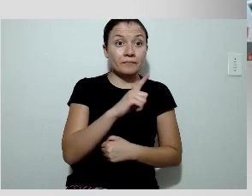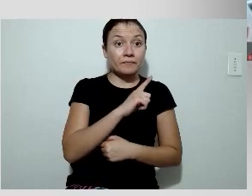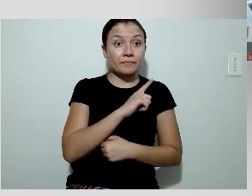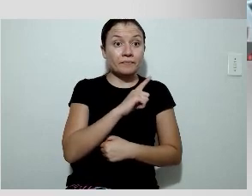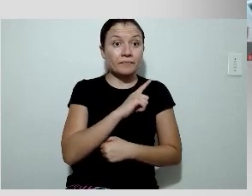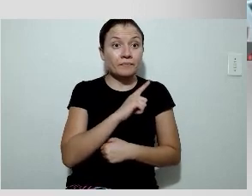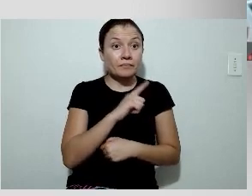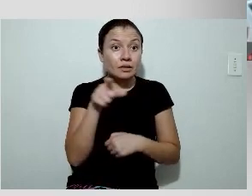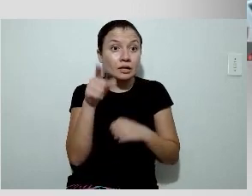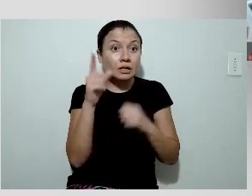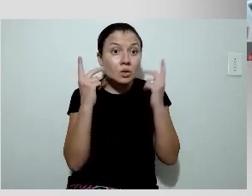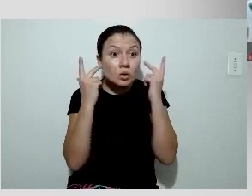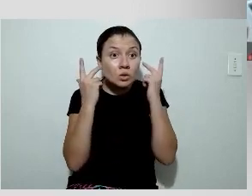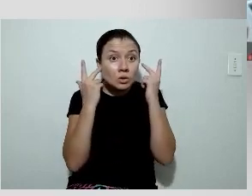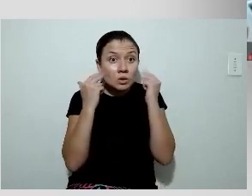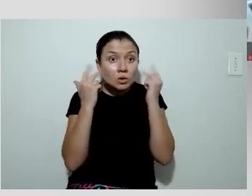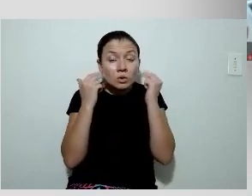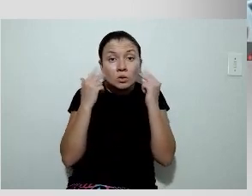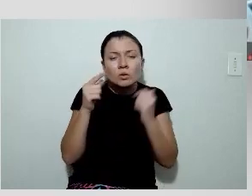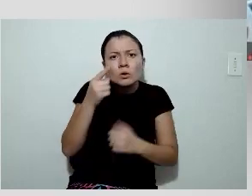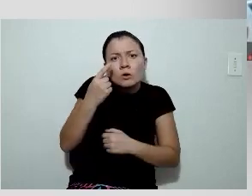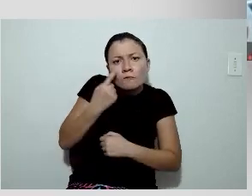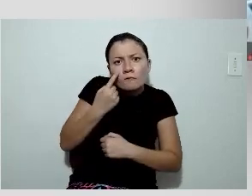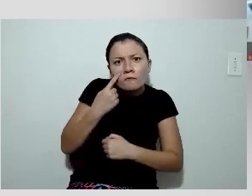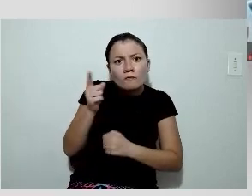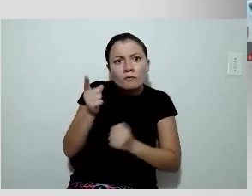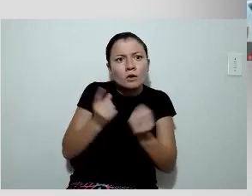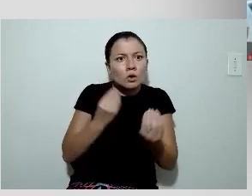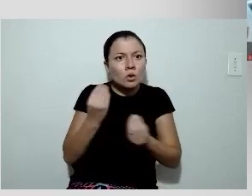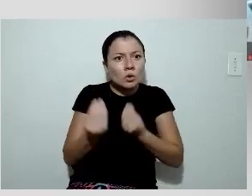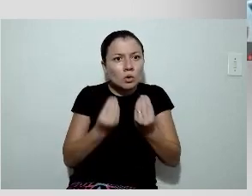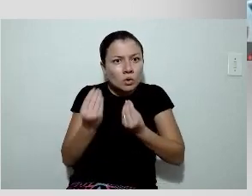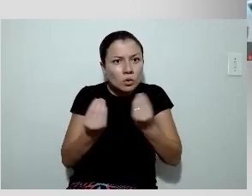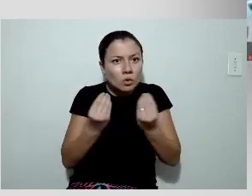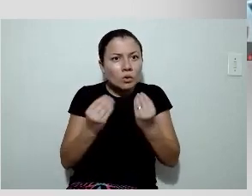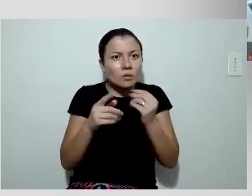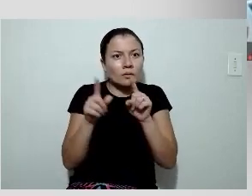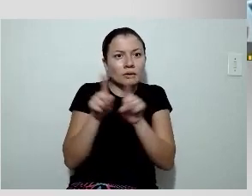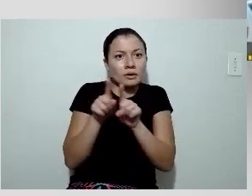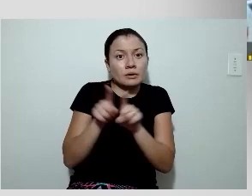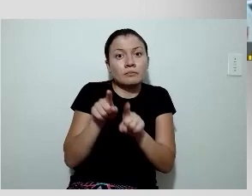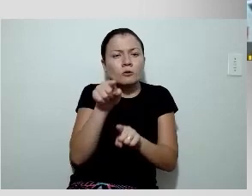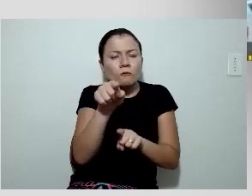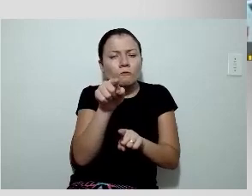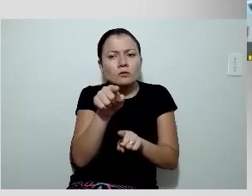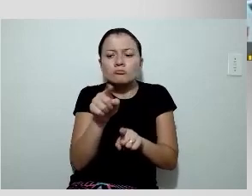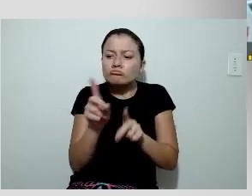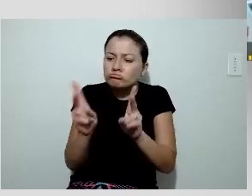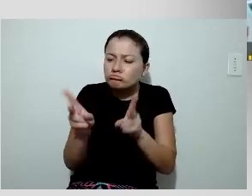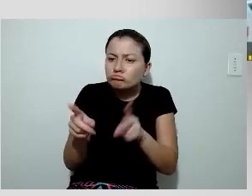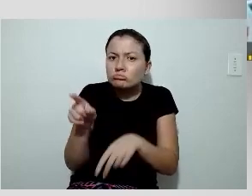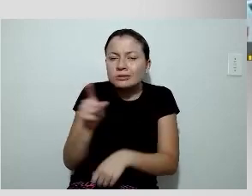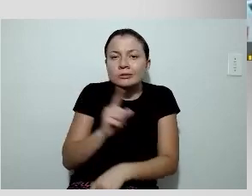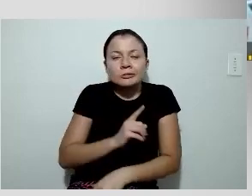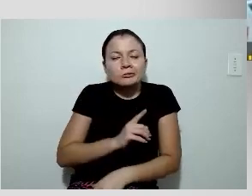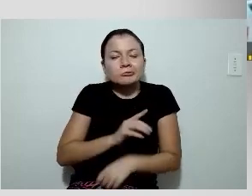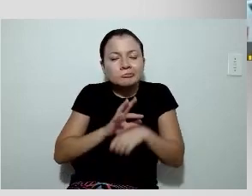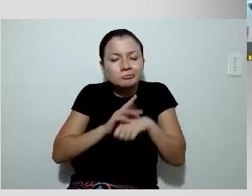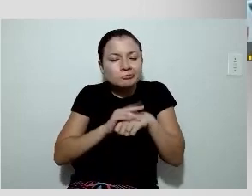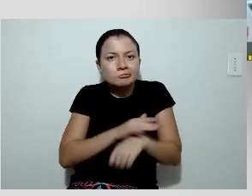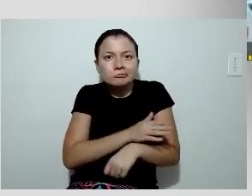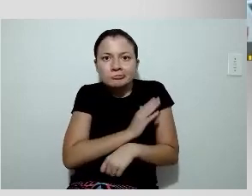localizada daquela microcirculação e não teria uma doença coronariana